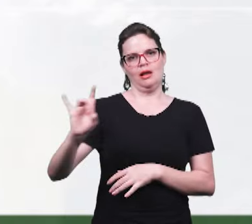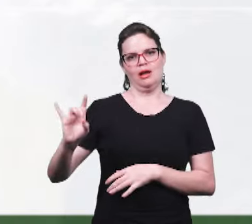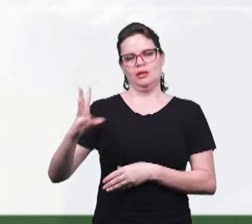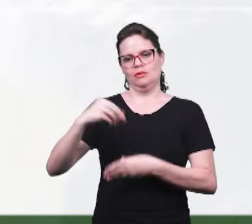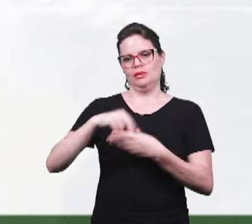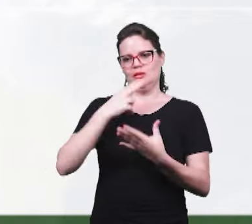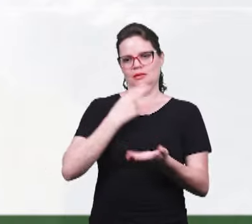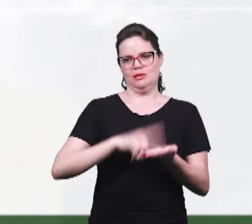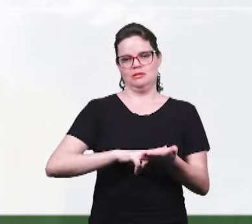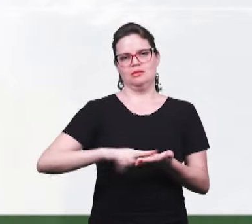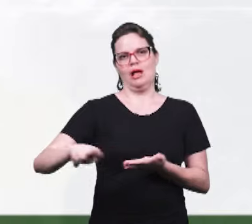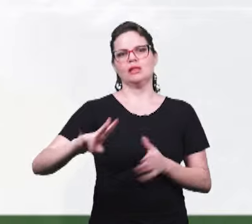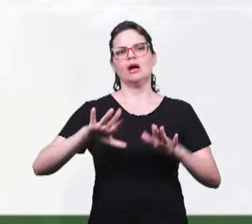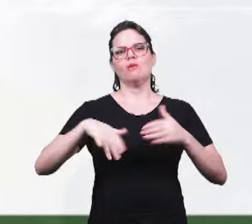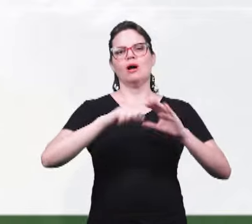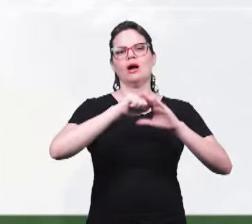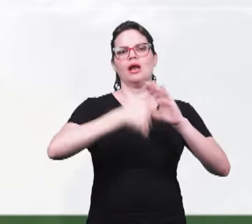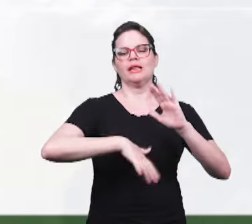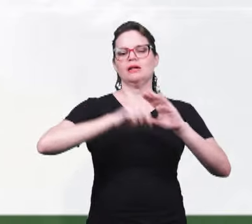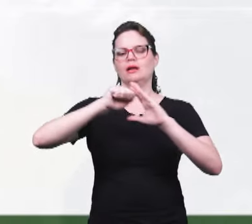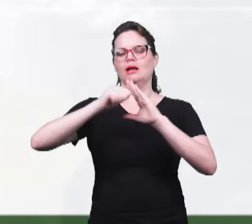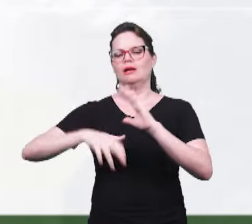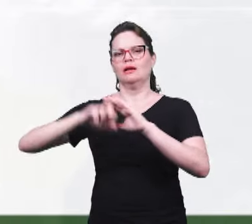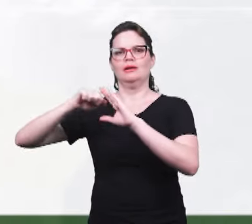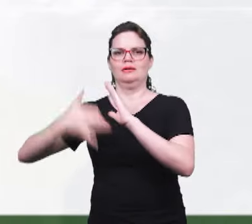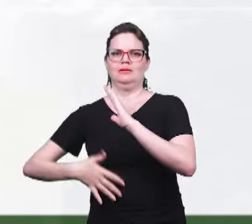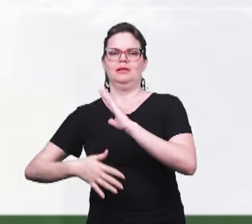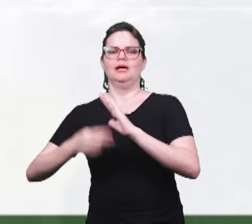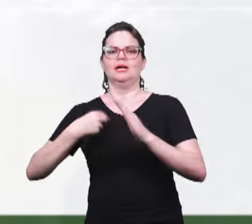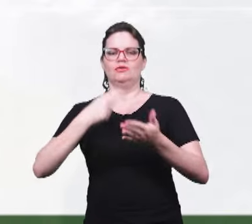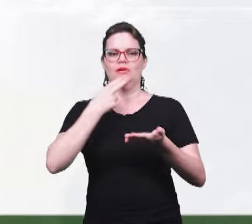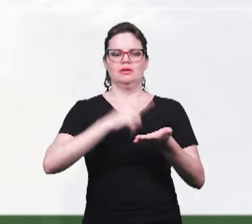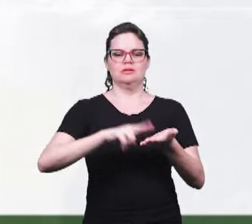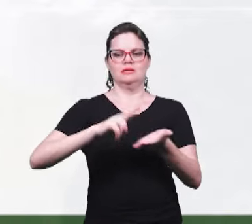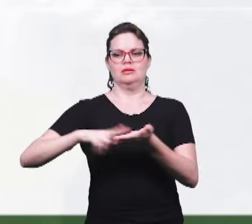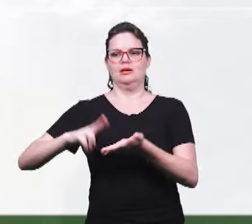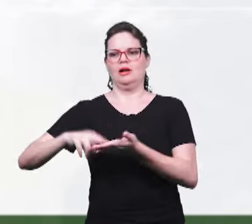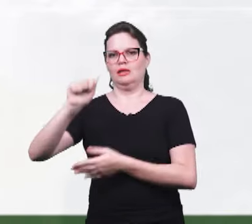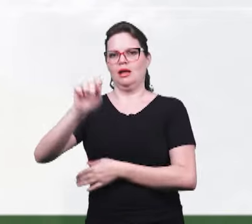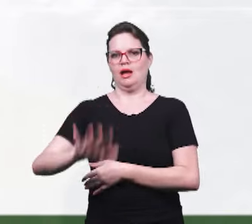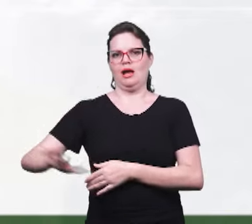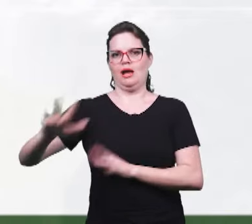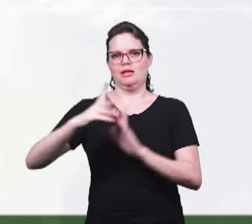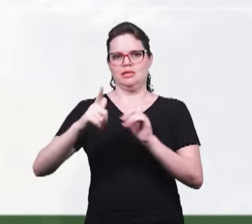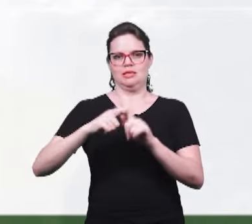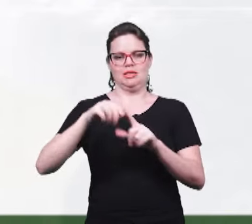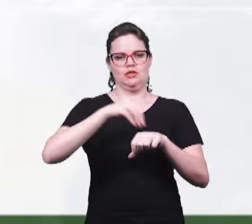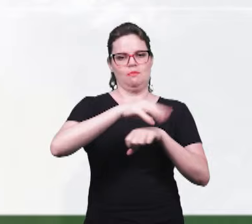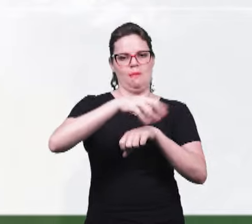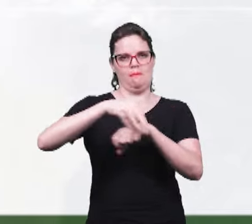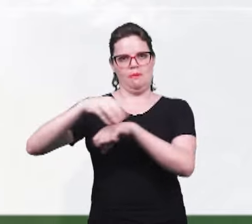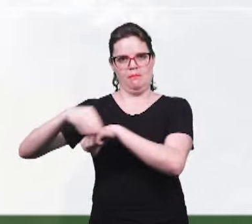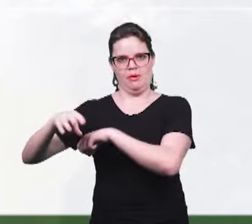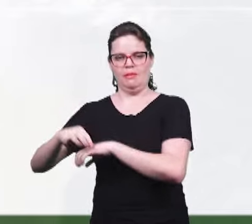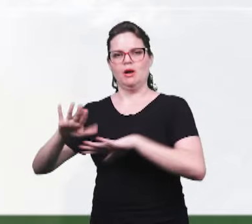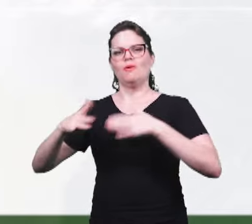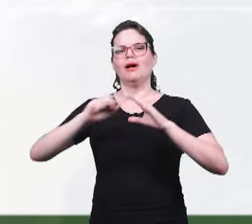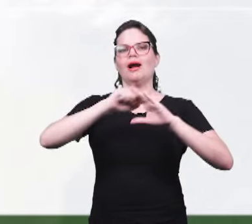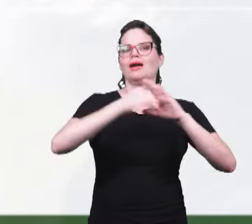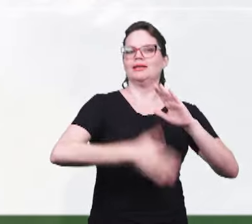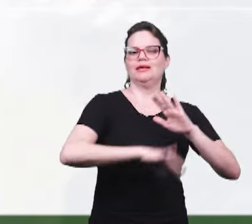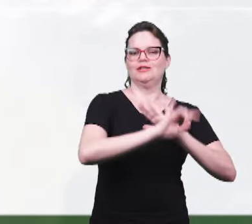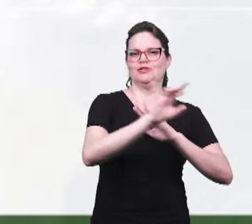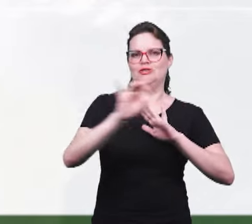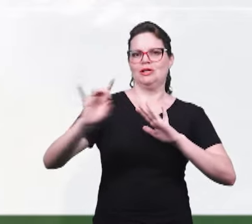cartas, as sete cartas, né? escritas às igrejas da Asia City, o texto, e faça a